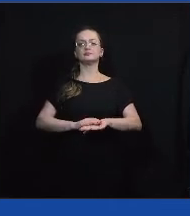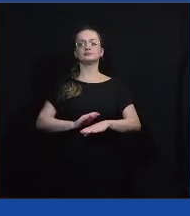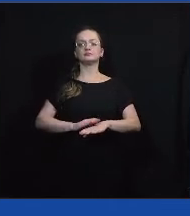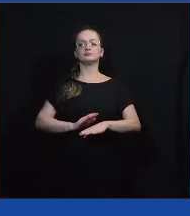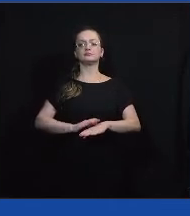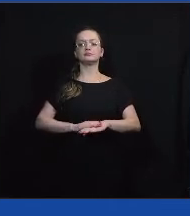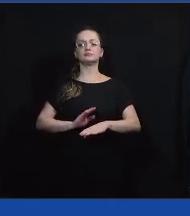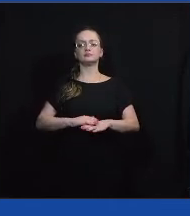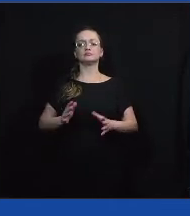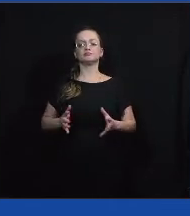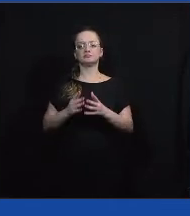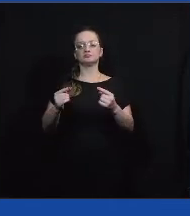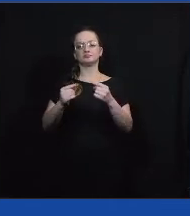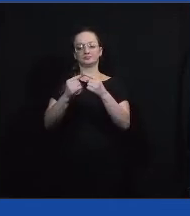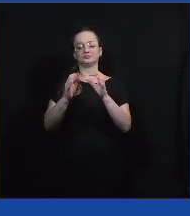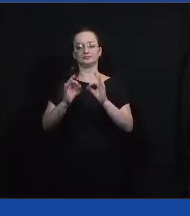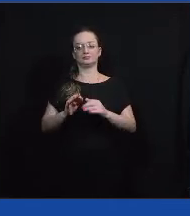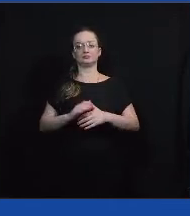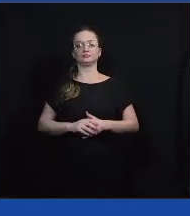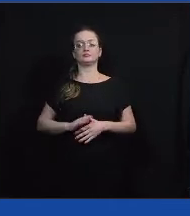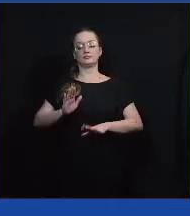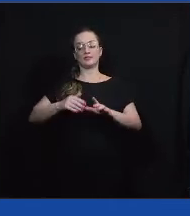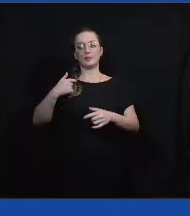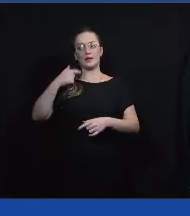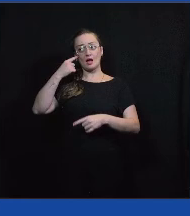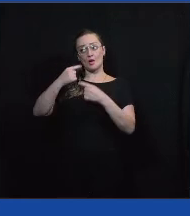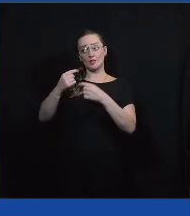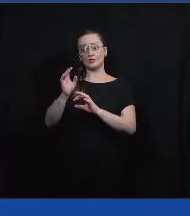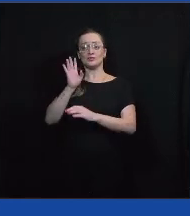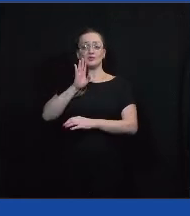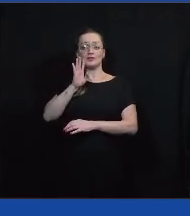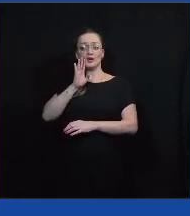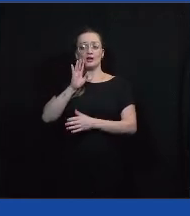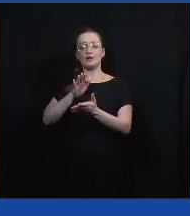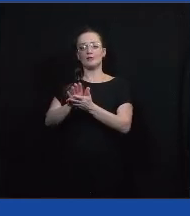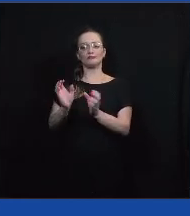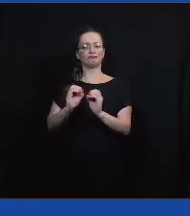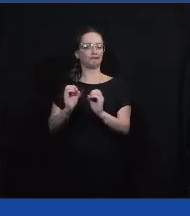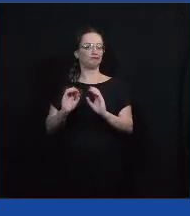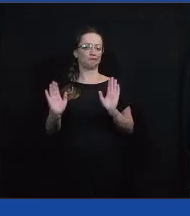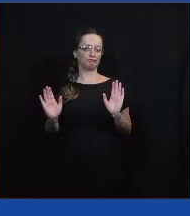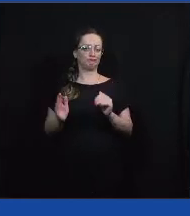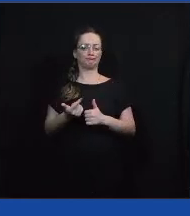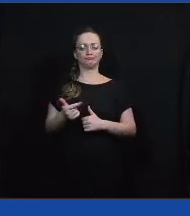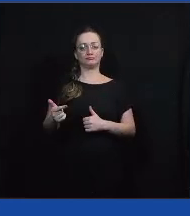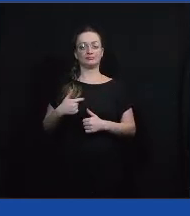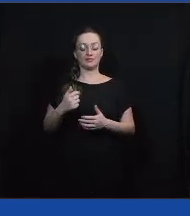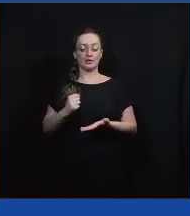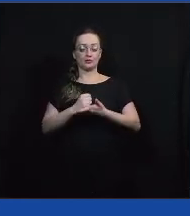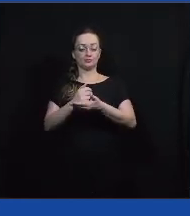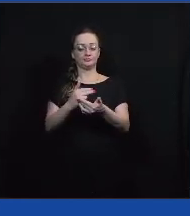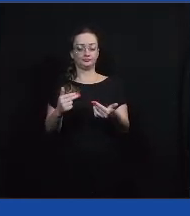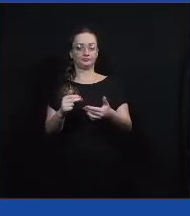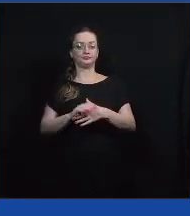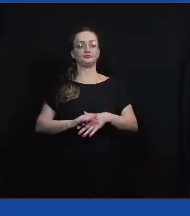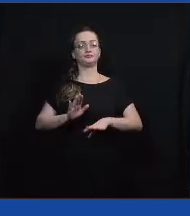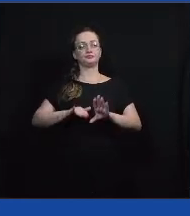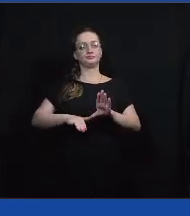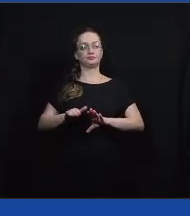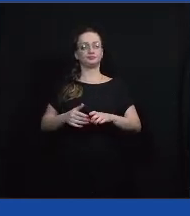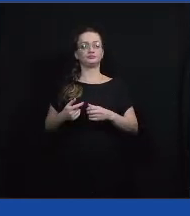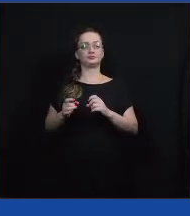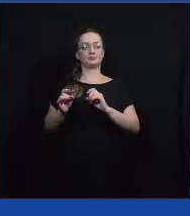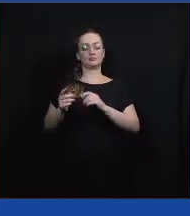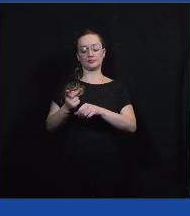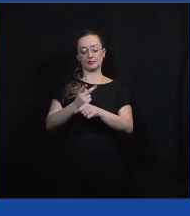façam ela ter sentido, porque às vezes a gente acha que uma política é super legal e não tem dados que embasam ela. Então, eu trouxe algumas coisas aqui, eu vou procurar aqui no meu control